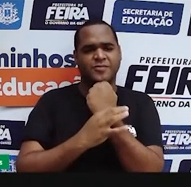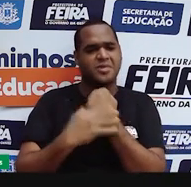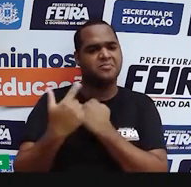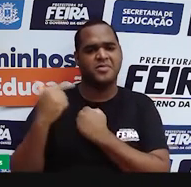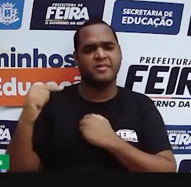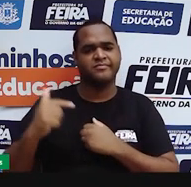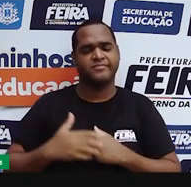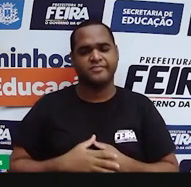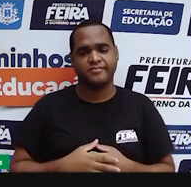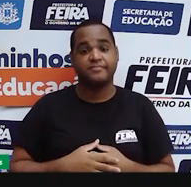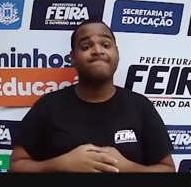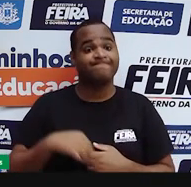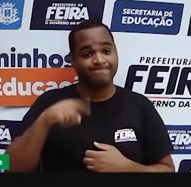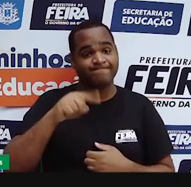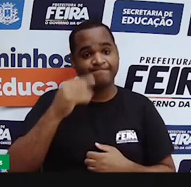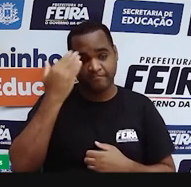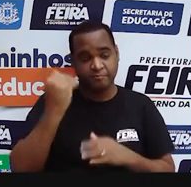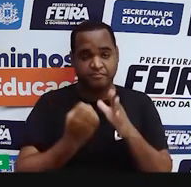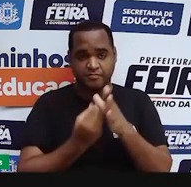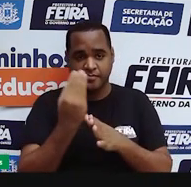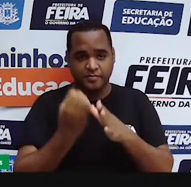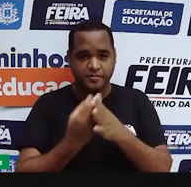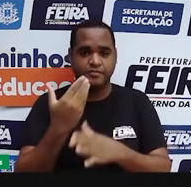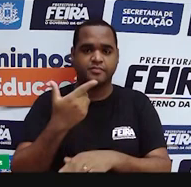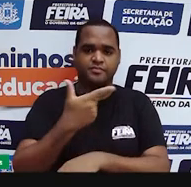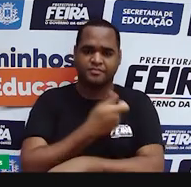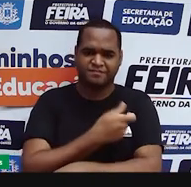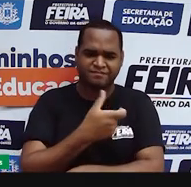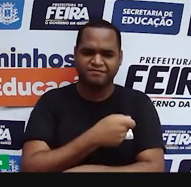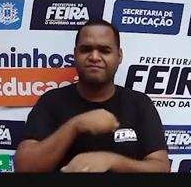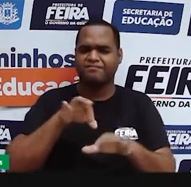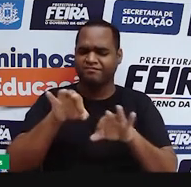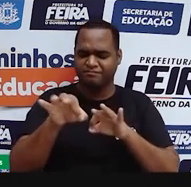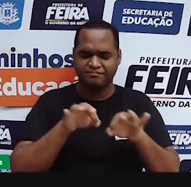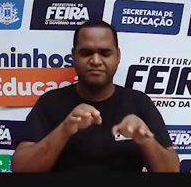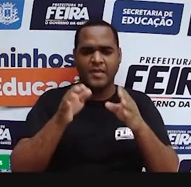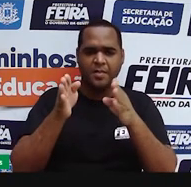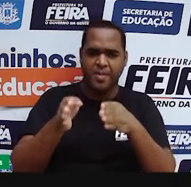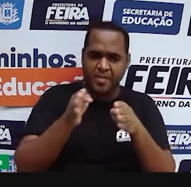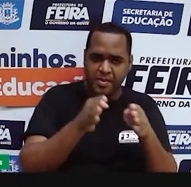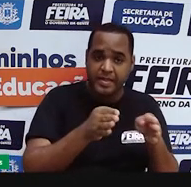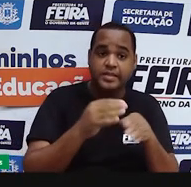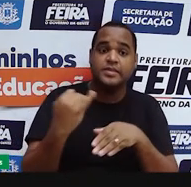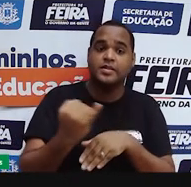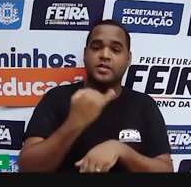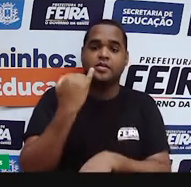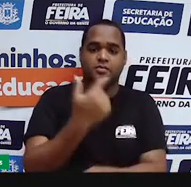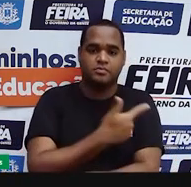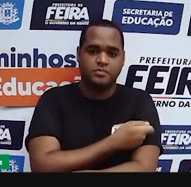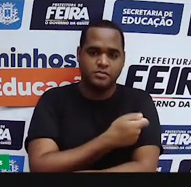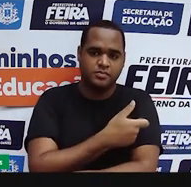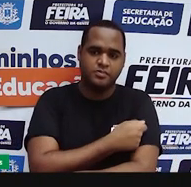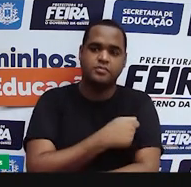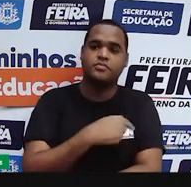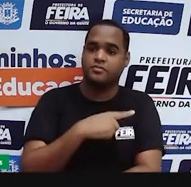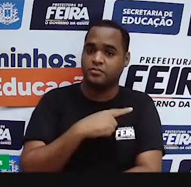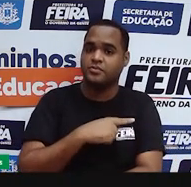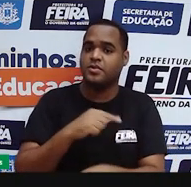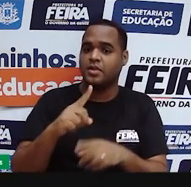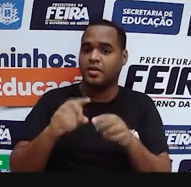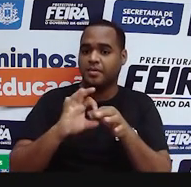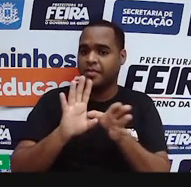sabe que para produzir vacina tem que passar por um protocolo muito rígido de segurança. ela só é liberada para a população